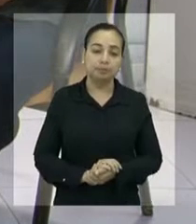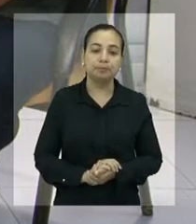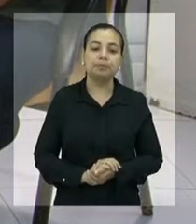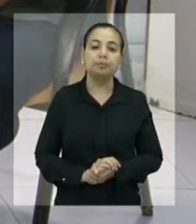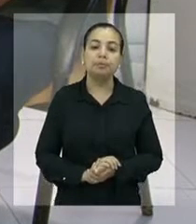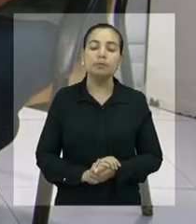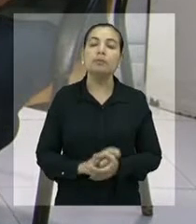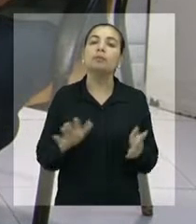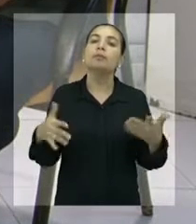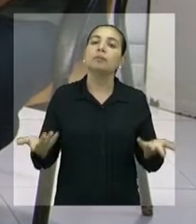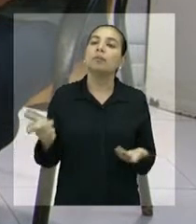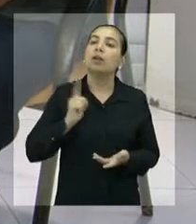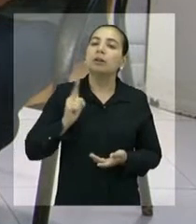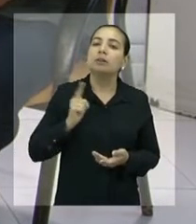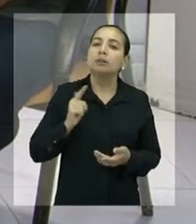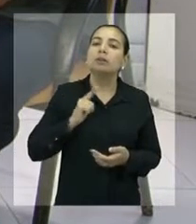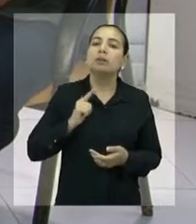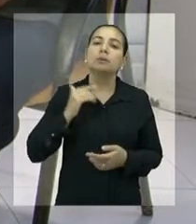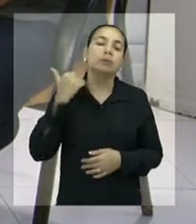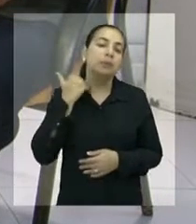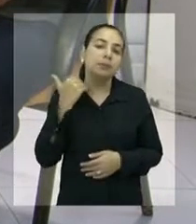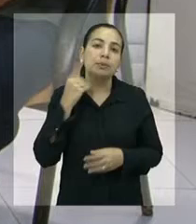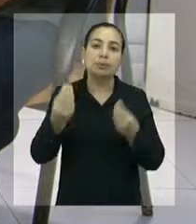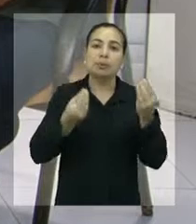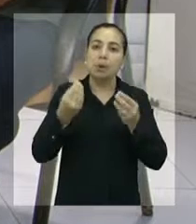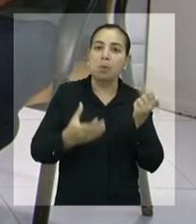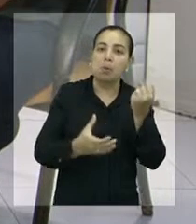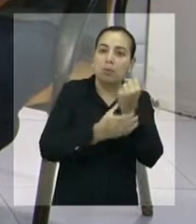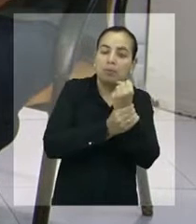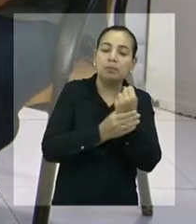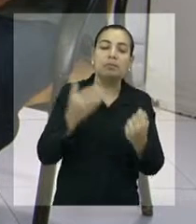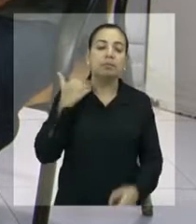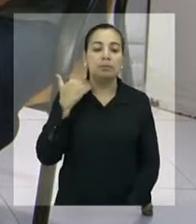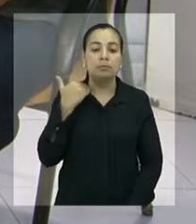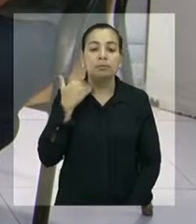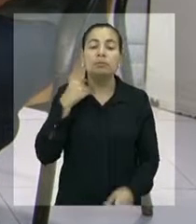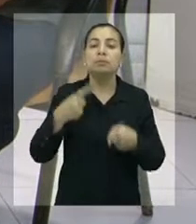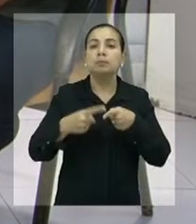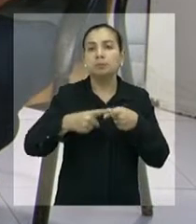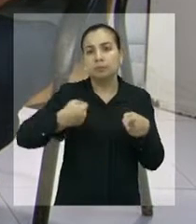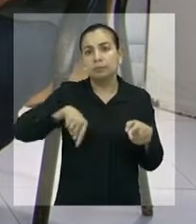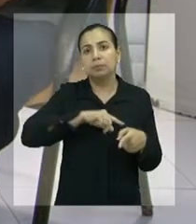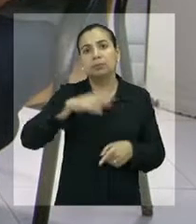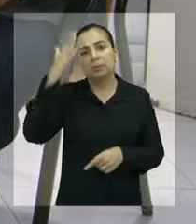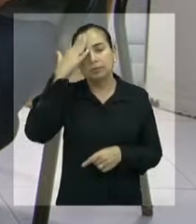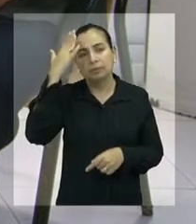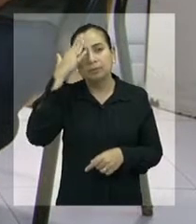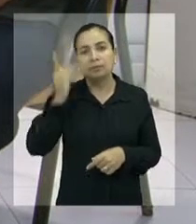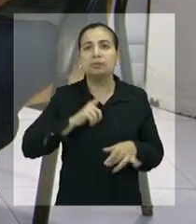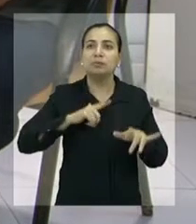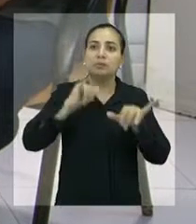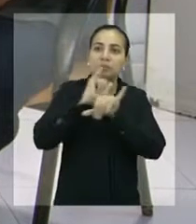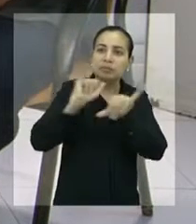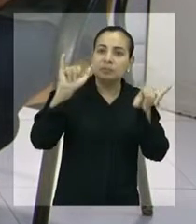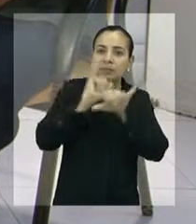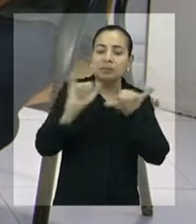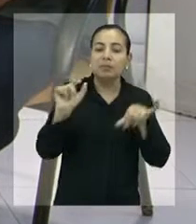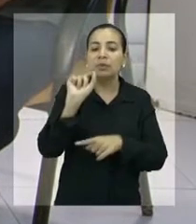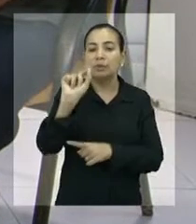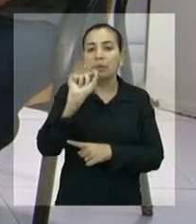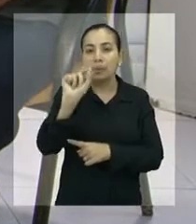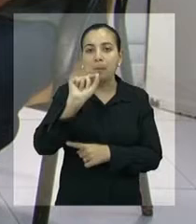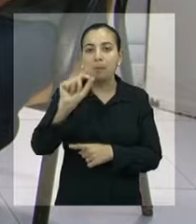Brasileira dos Bancos, a respeito da segurança bancária. A gente sabe que, infelizmente, aparece na mídia a saidinha